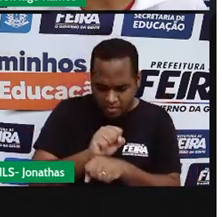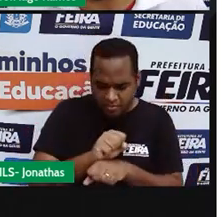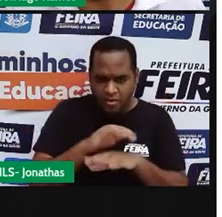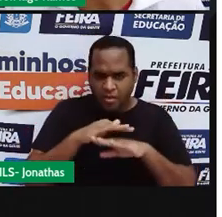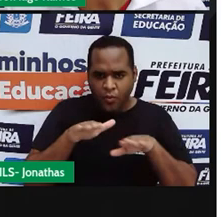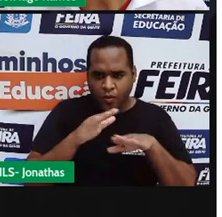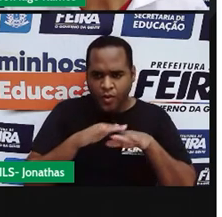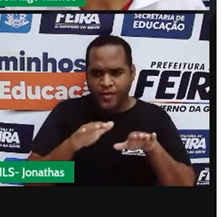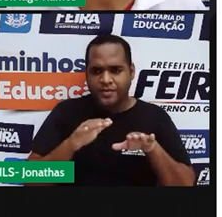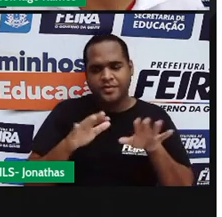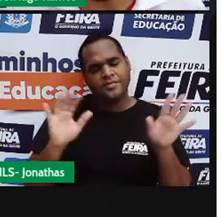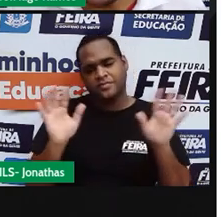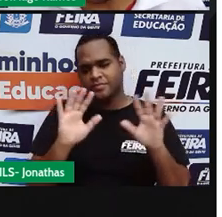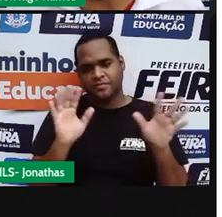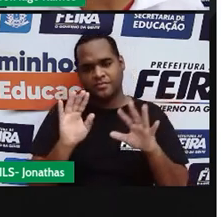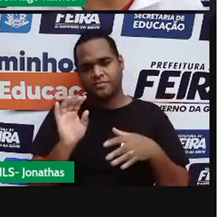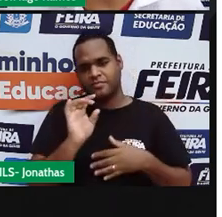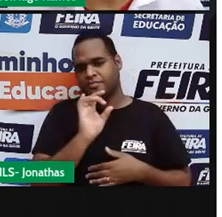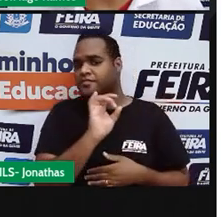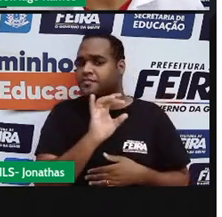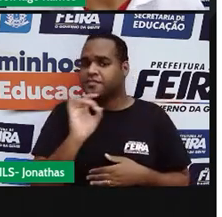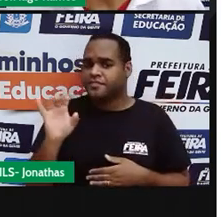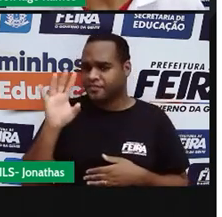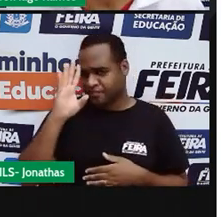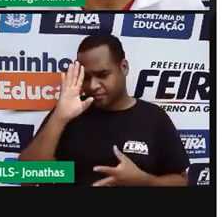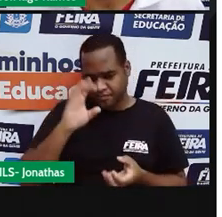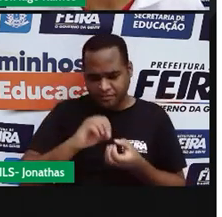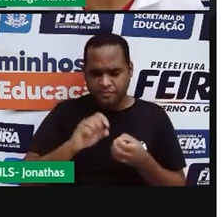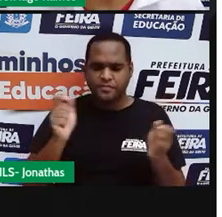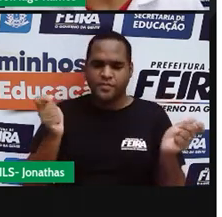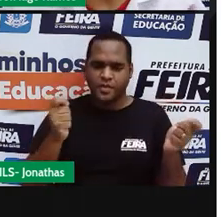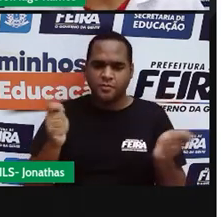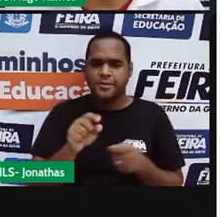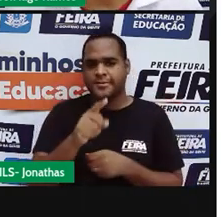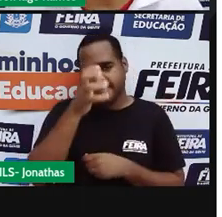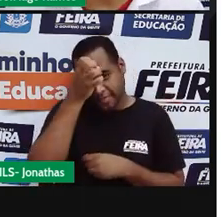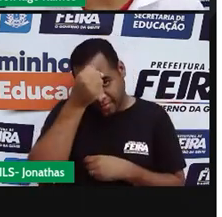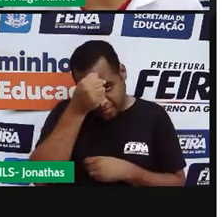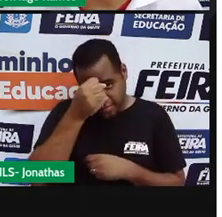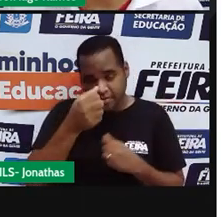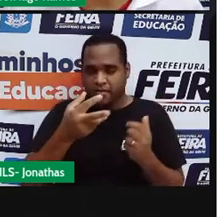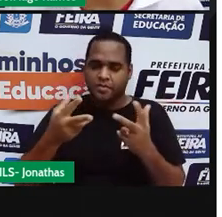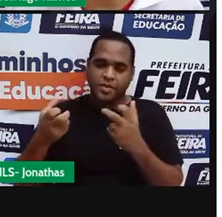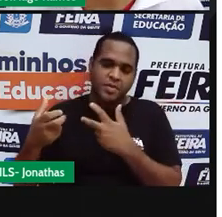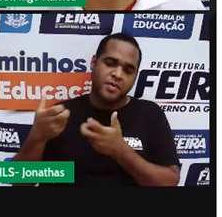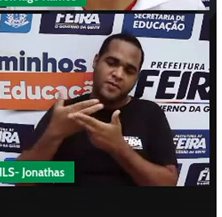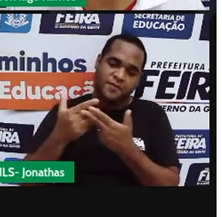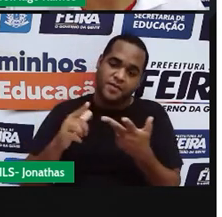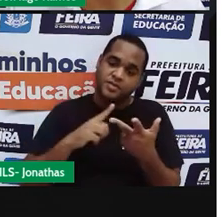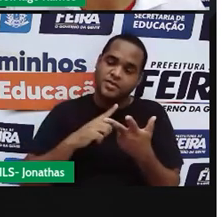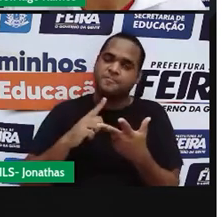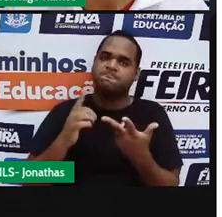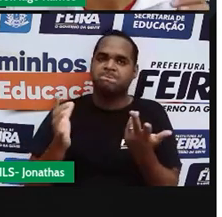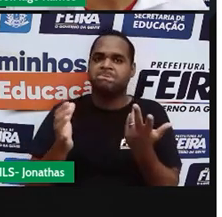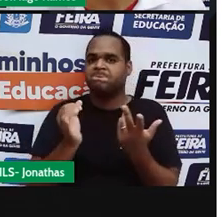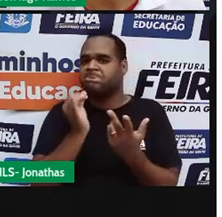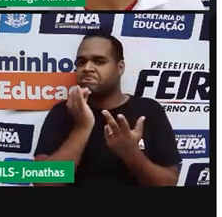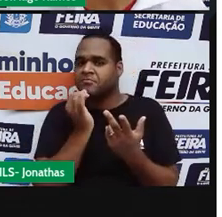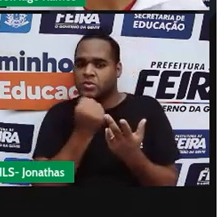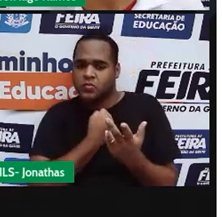acaba aqui você pode continuar aprendendo e percebendo a existência dos números racionais